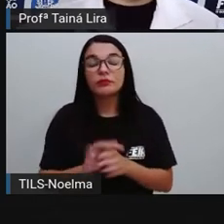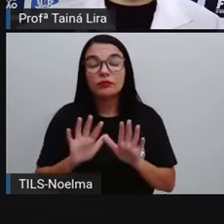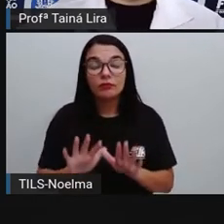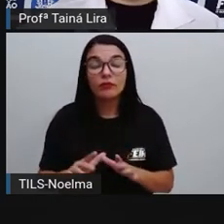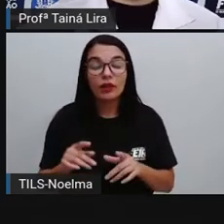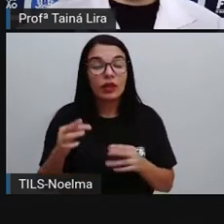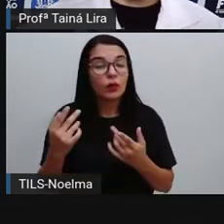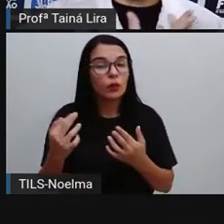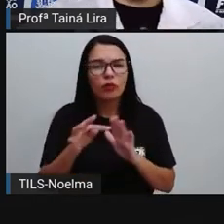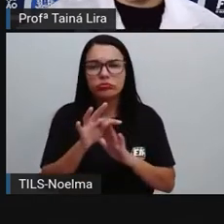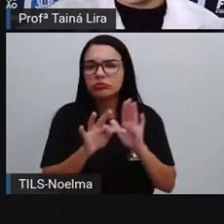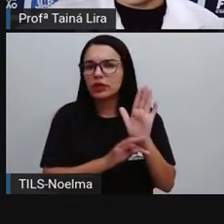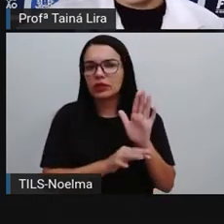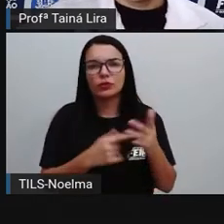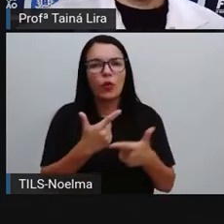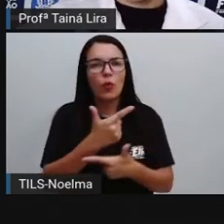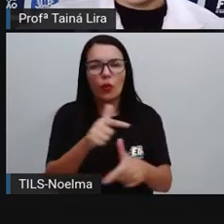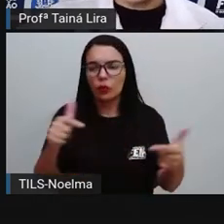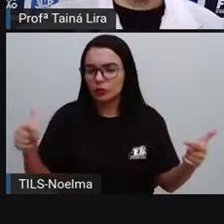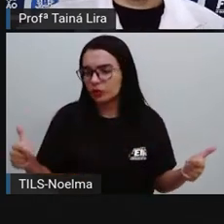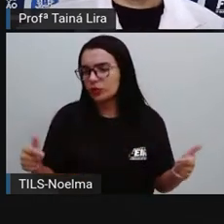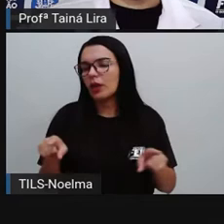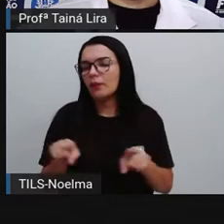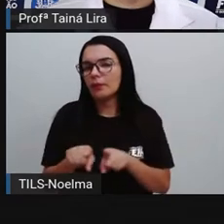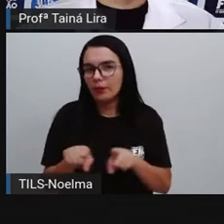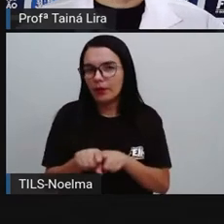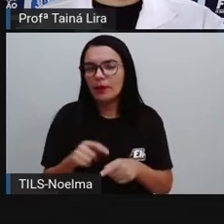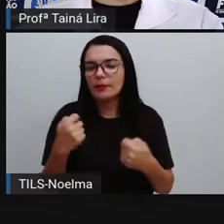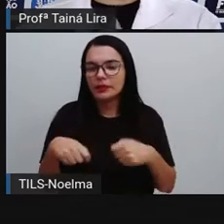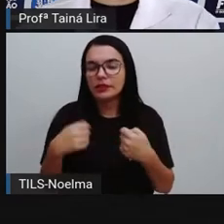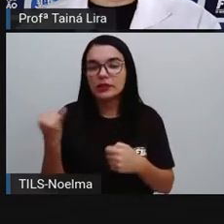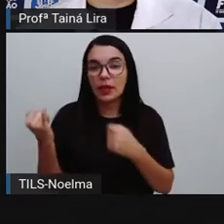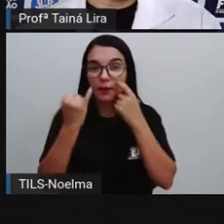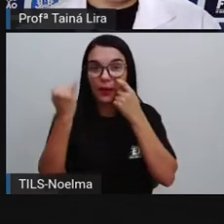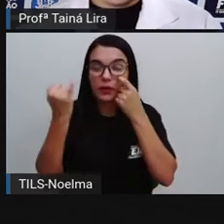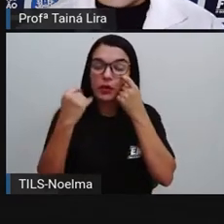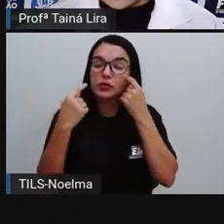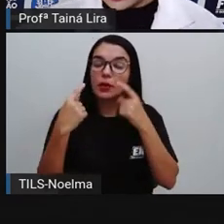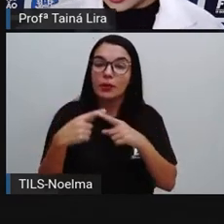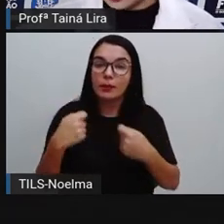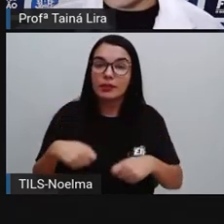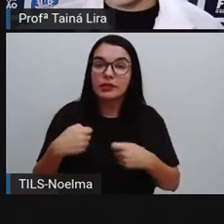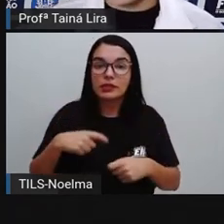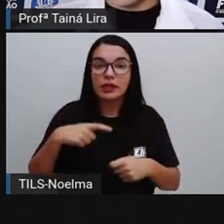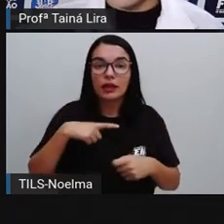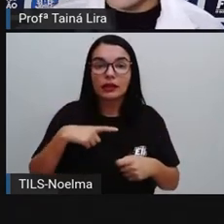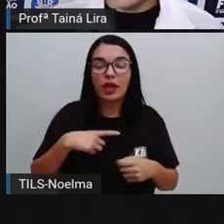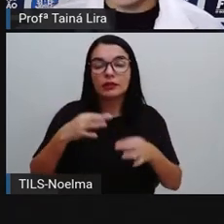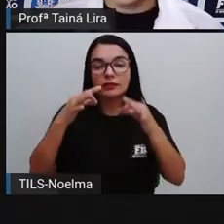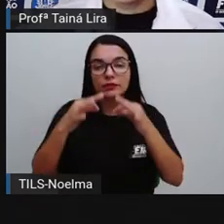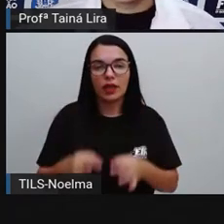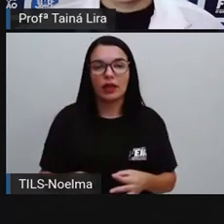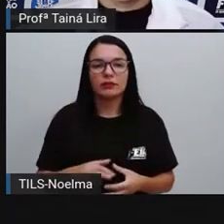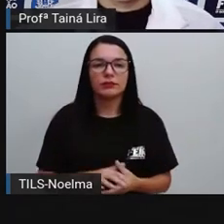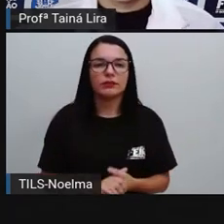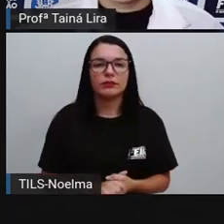pontuação é importante, tá? Para dar sentido a esse texto, tá bom?